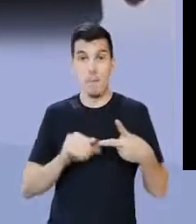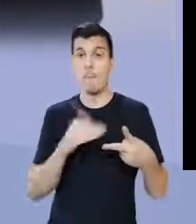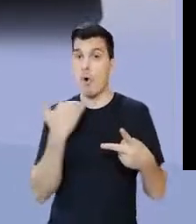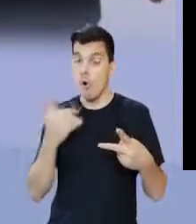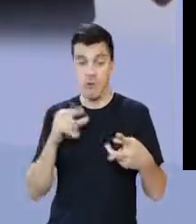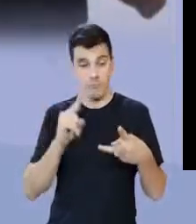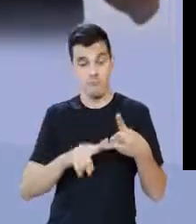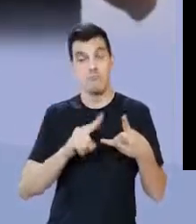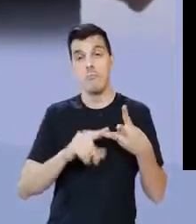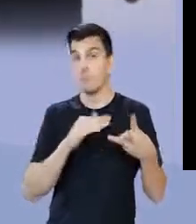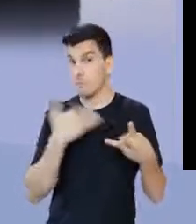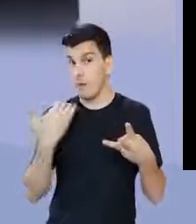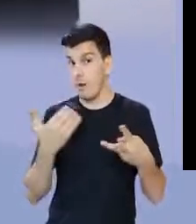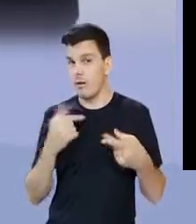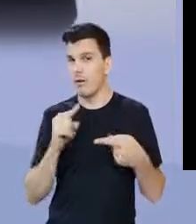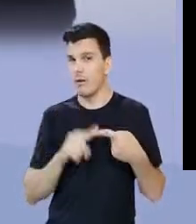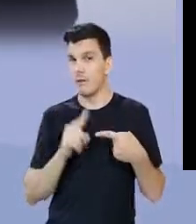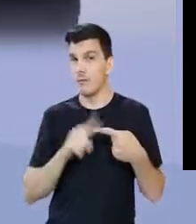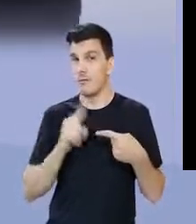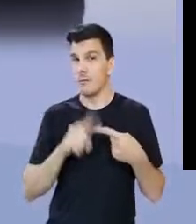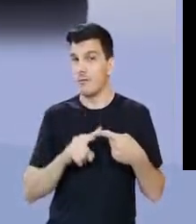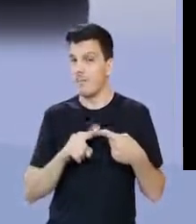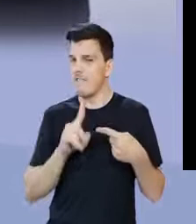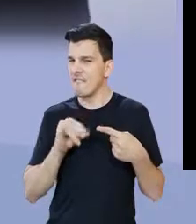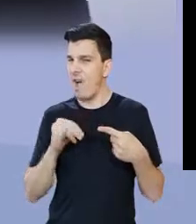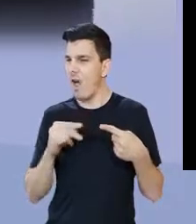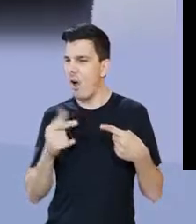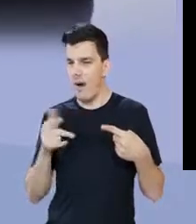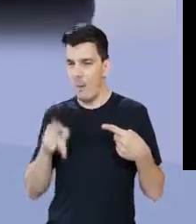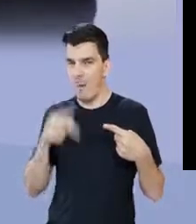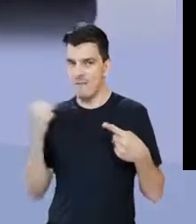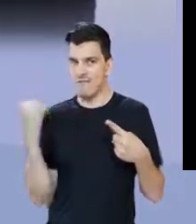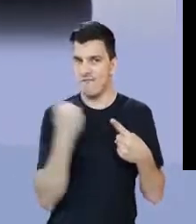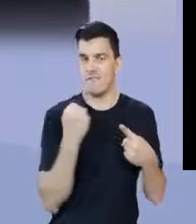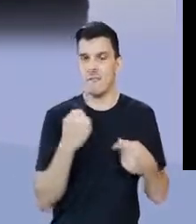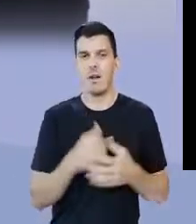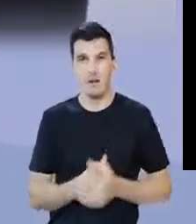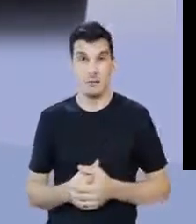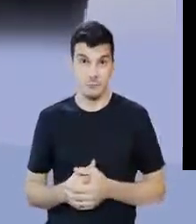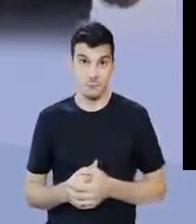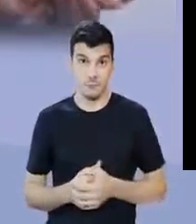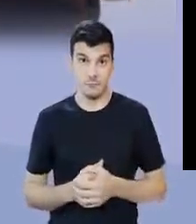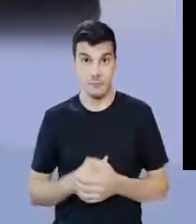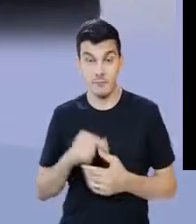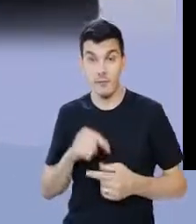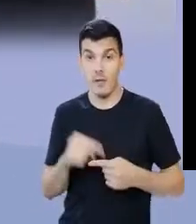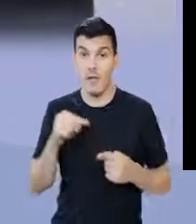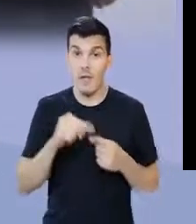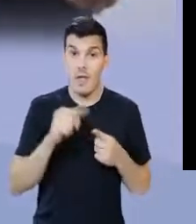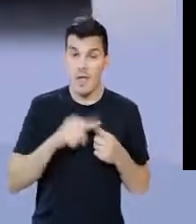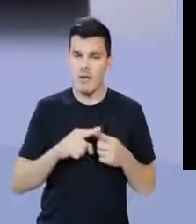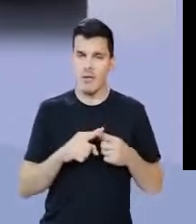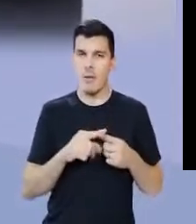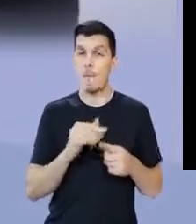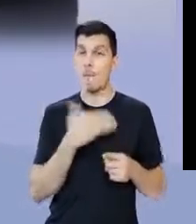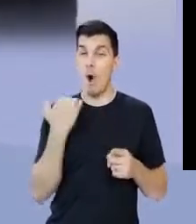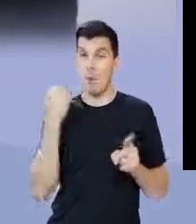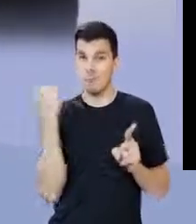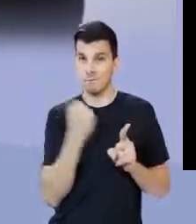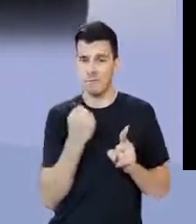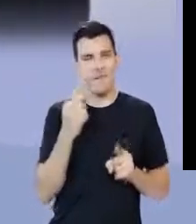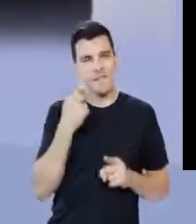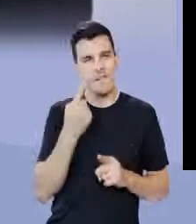acabar morrendo, o Pompeu vai acabar morrendo, e o Júlio César vai acabar sendo assassinado, já que o povo adorava Júlio César. E quando o Júlio César é